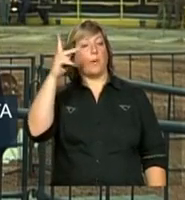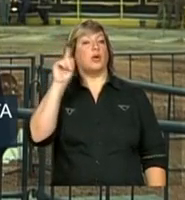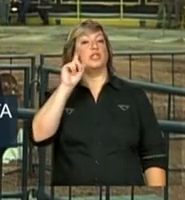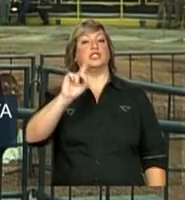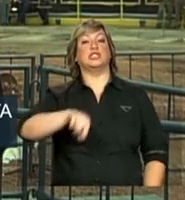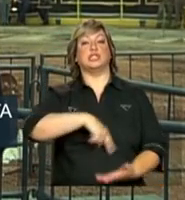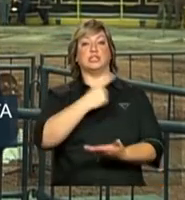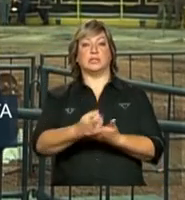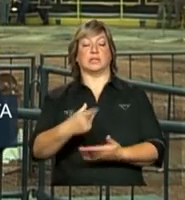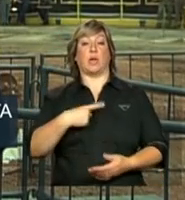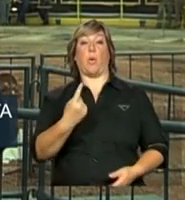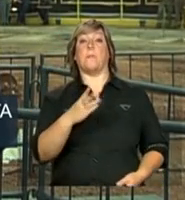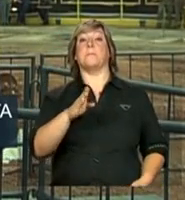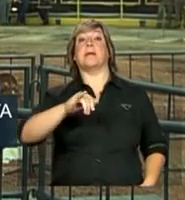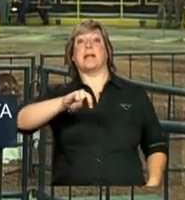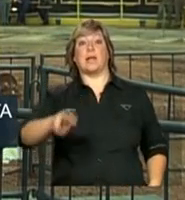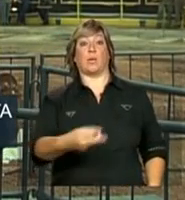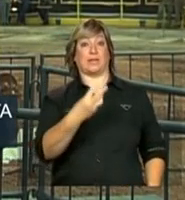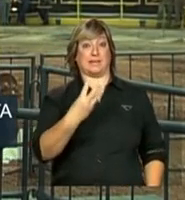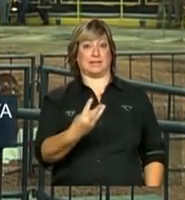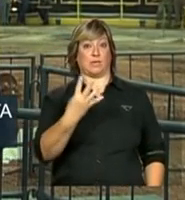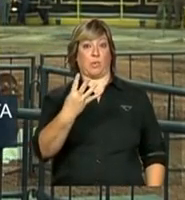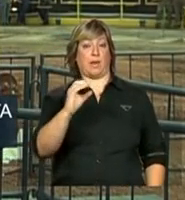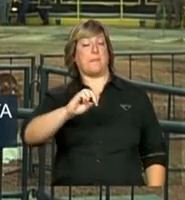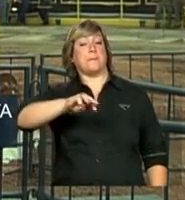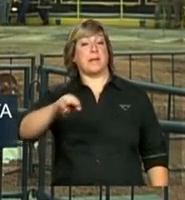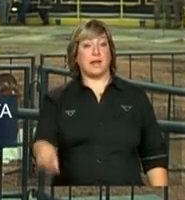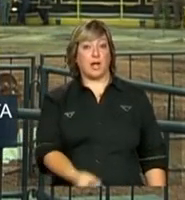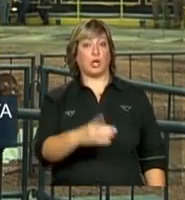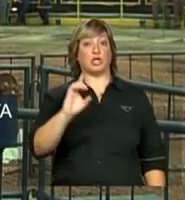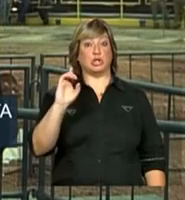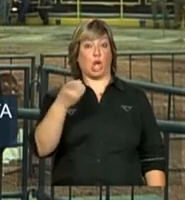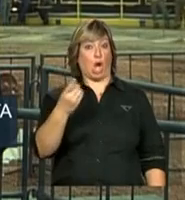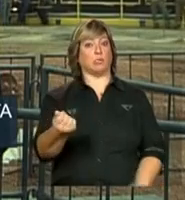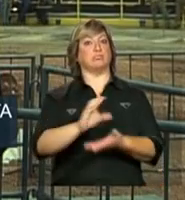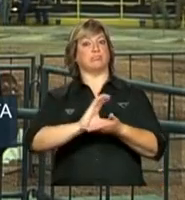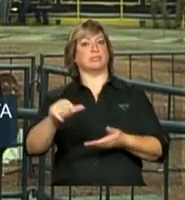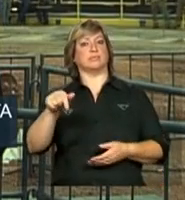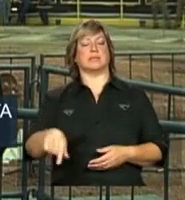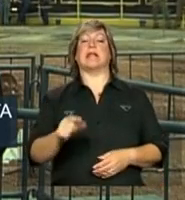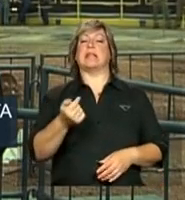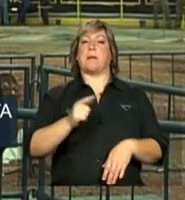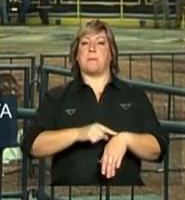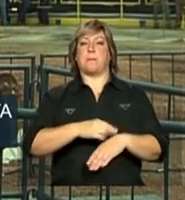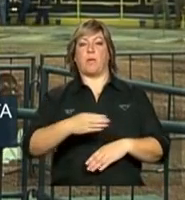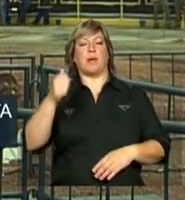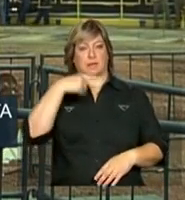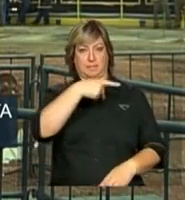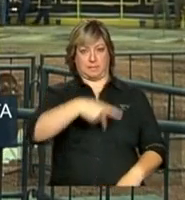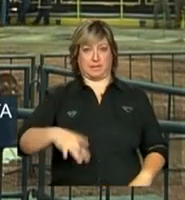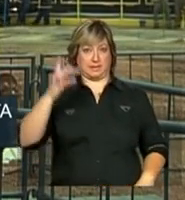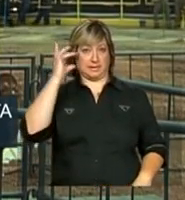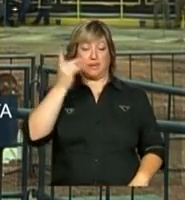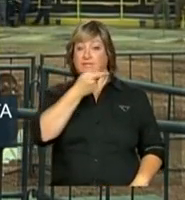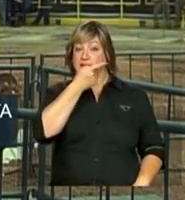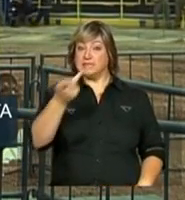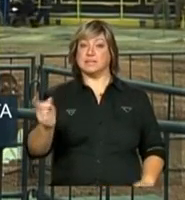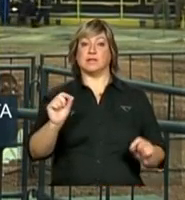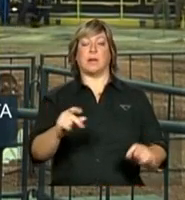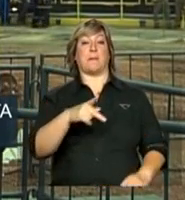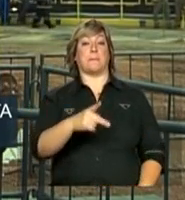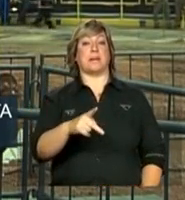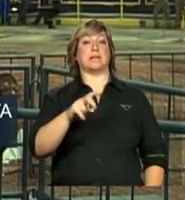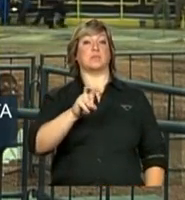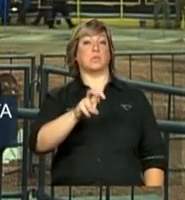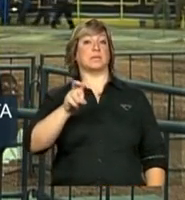a 1 bilhão e 340 milhões de dólares. Daqui a pouco, a presidenta Dilma Rousseff visita a P